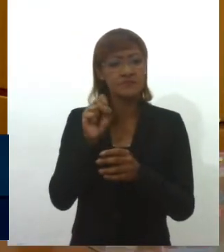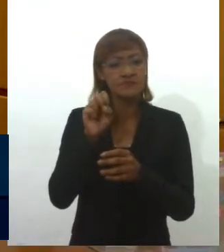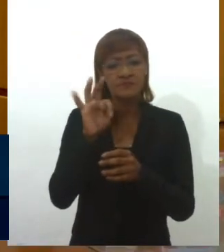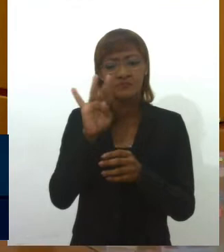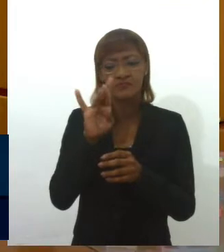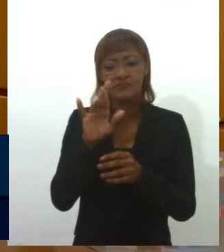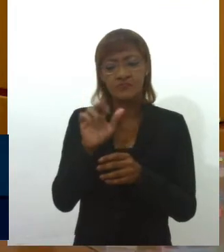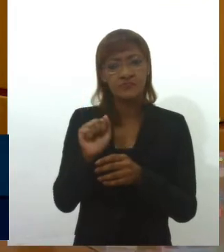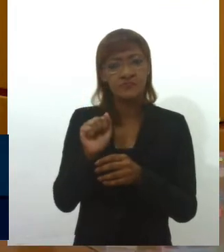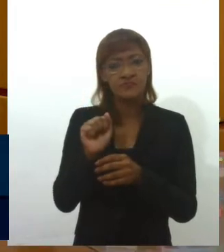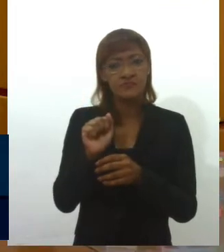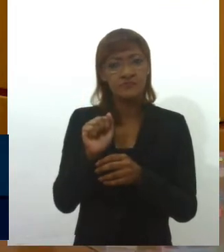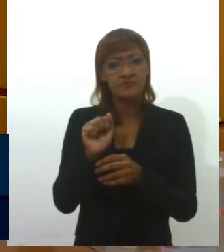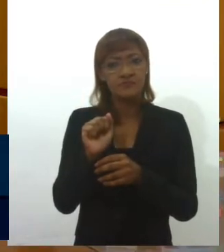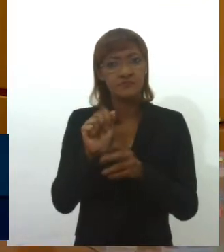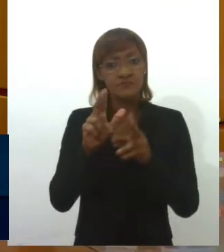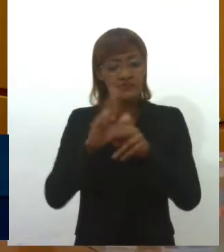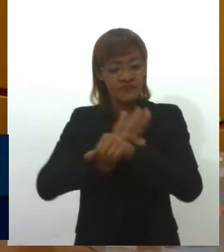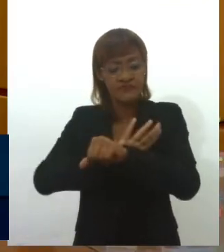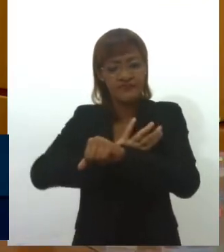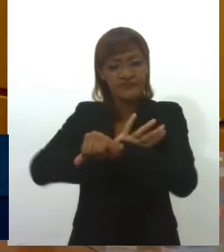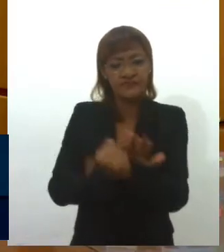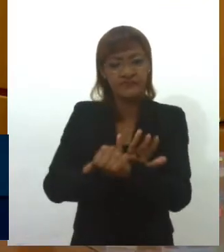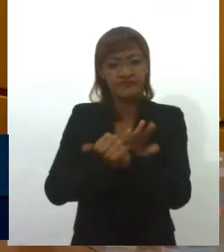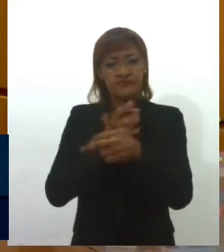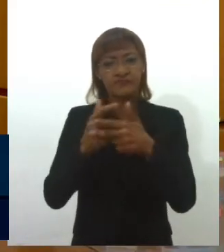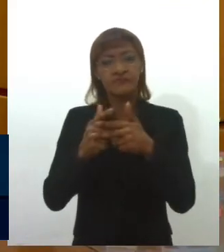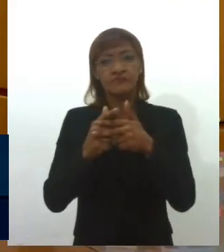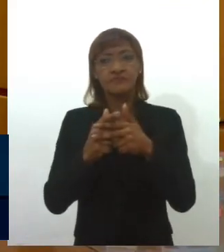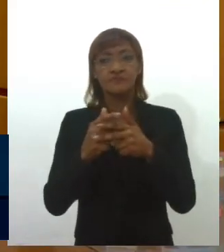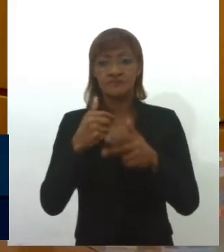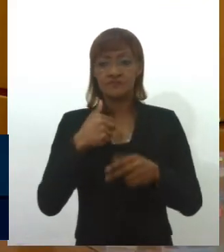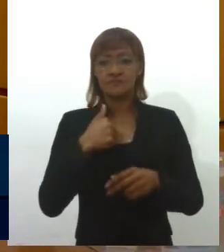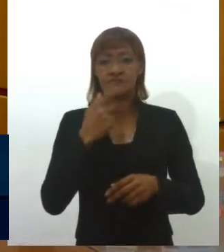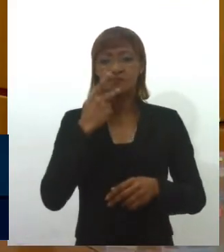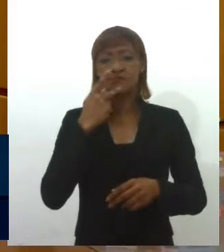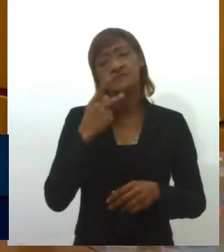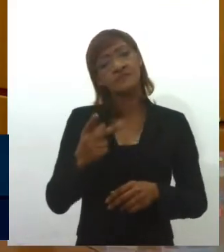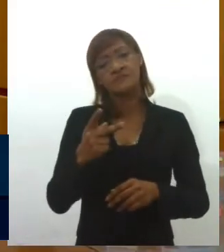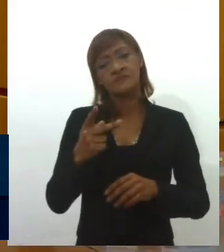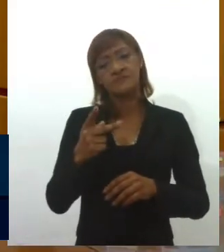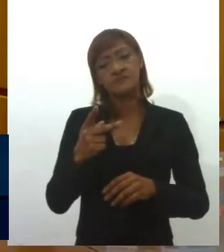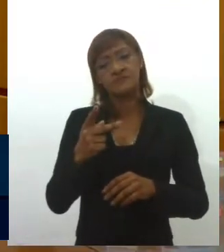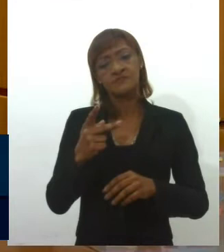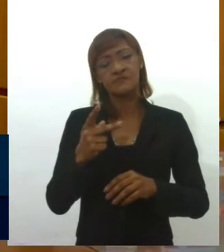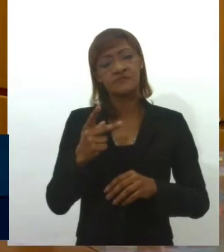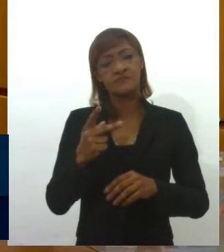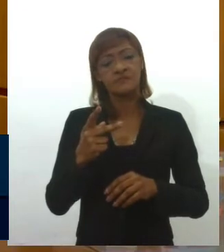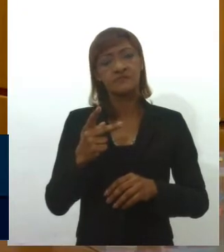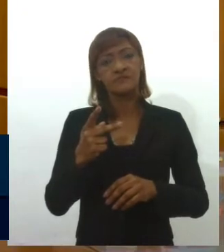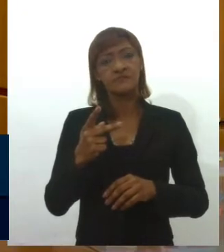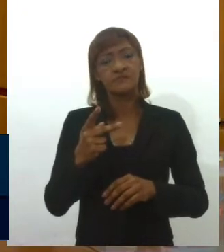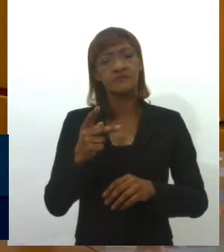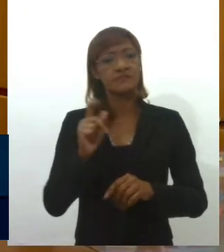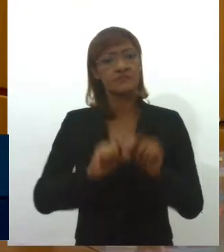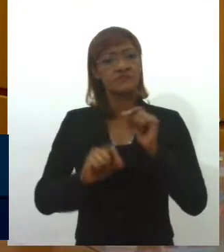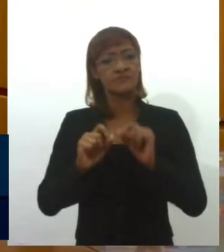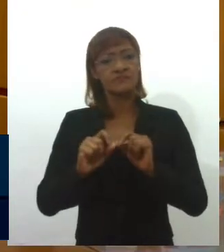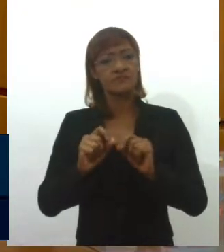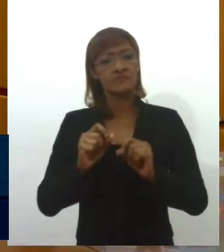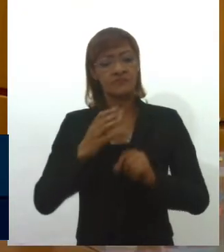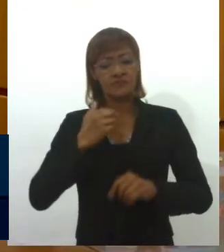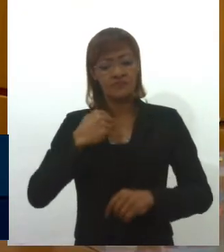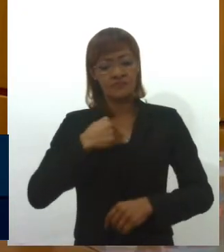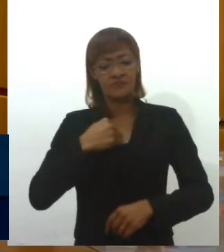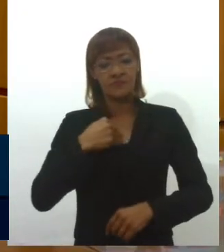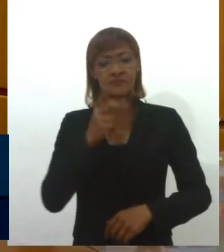E eu agora quero falar não apenas como parlamentar, como militante dos direitos humanos, eu quero falar também na condição de professor